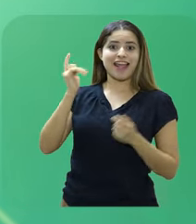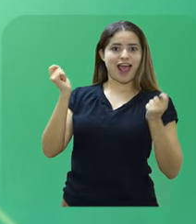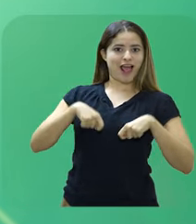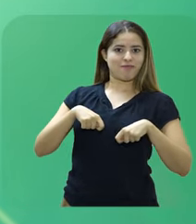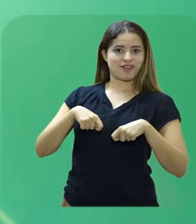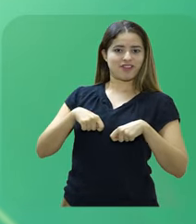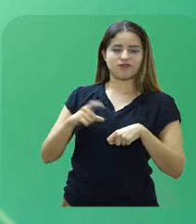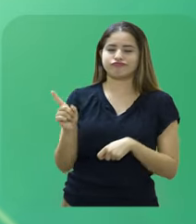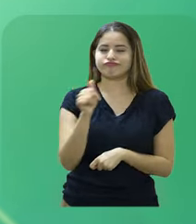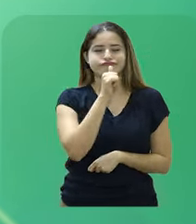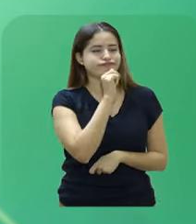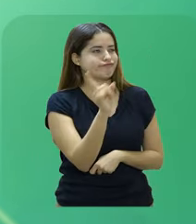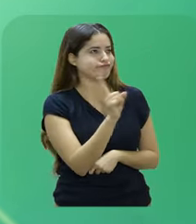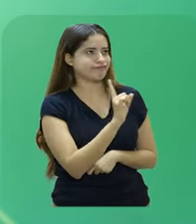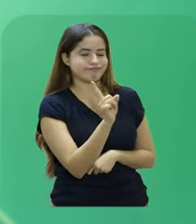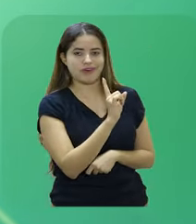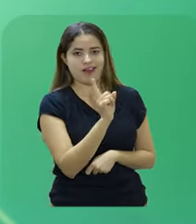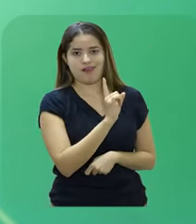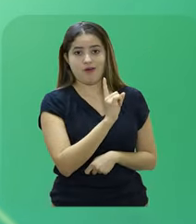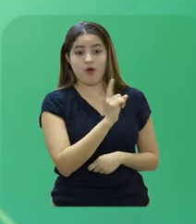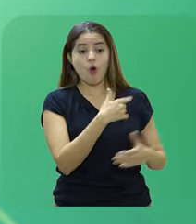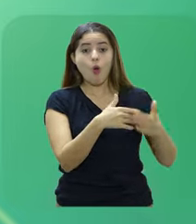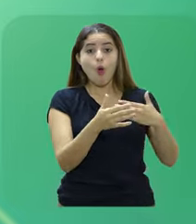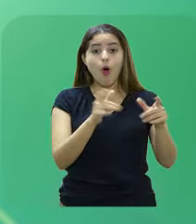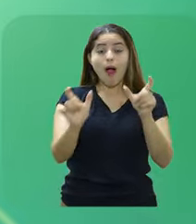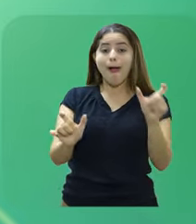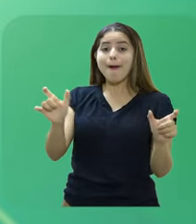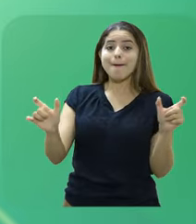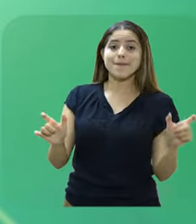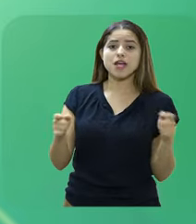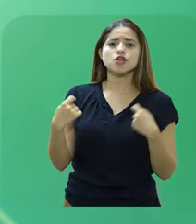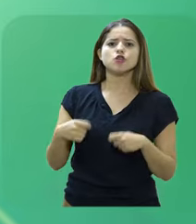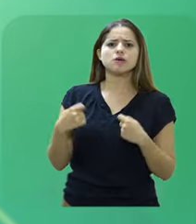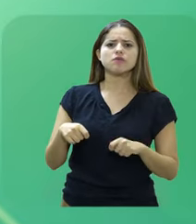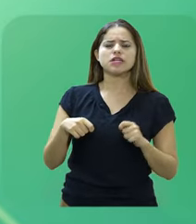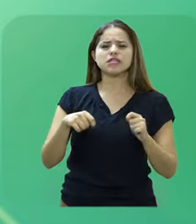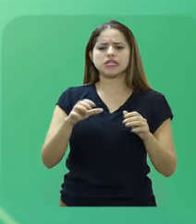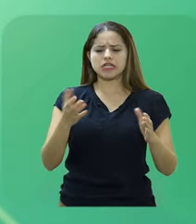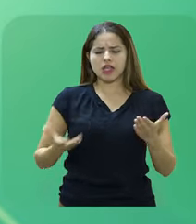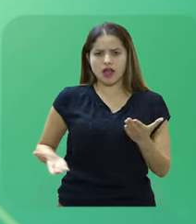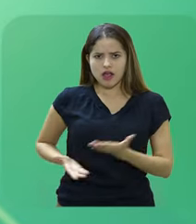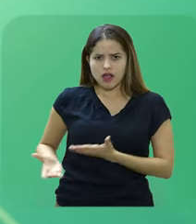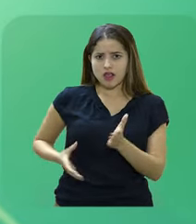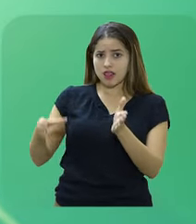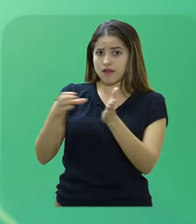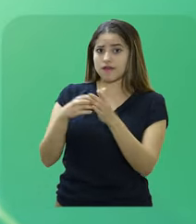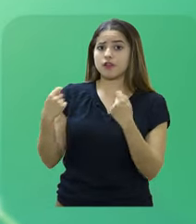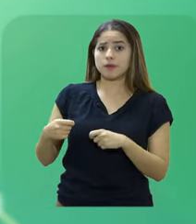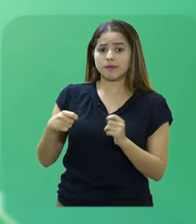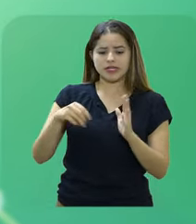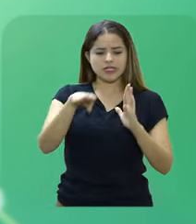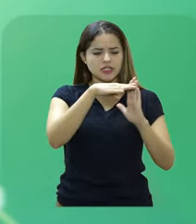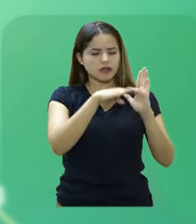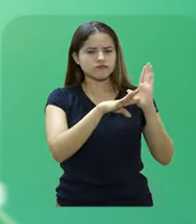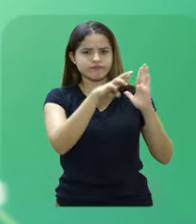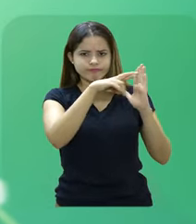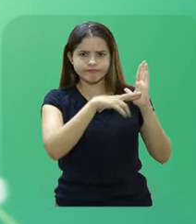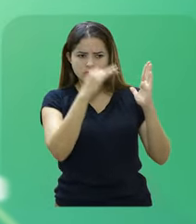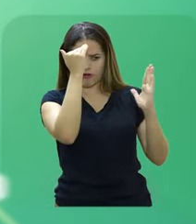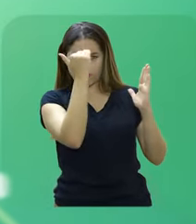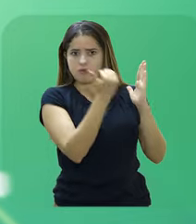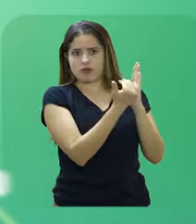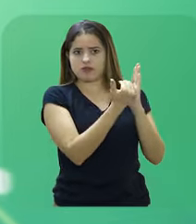garantida. Ainda não. Para qualquer ação de desenvolvimento, o servidor deverá se adequar às